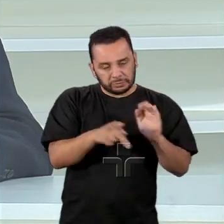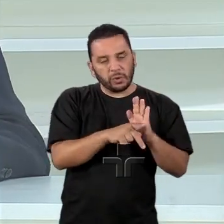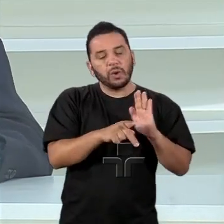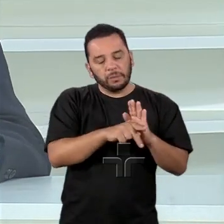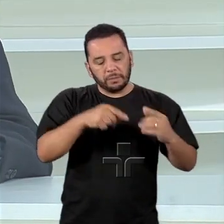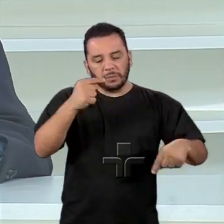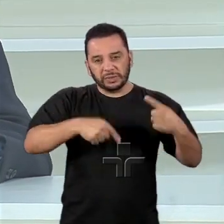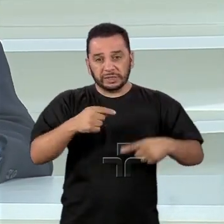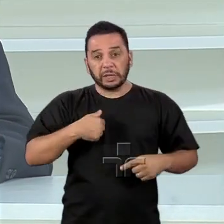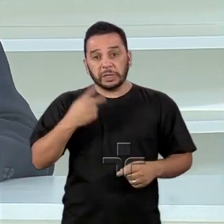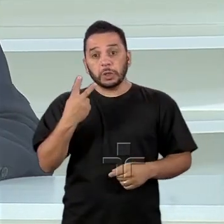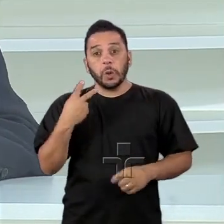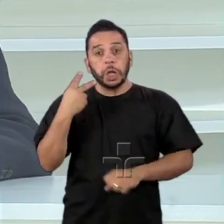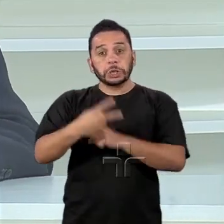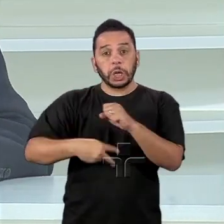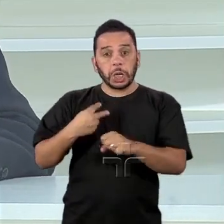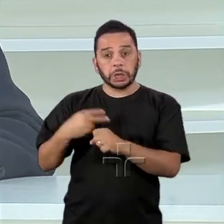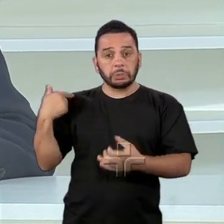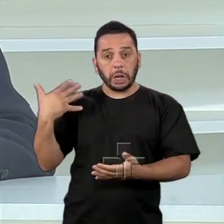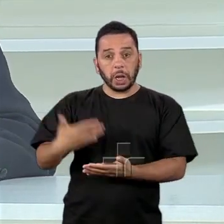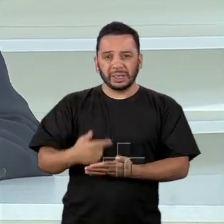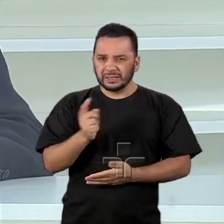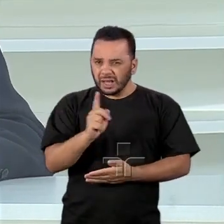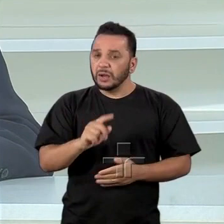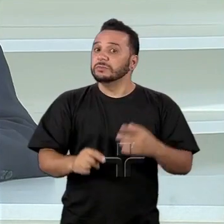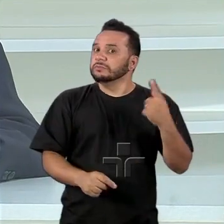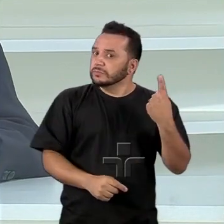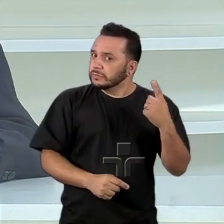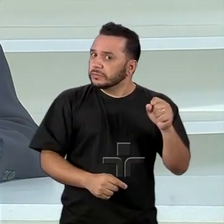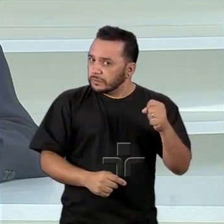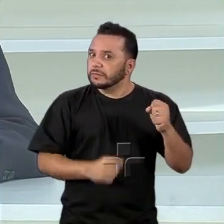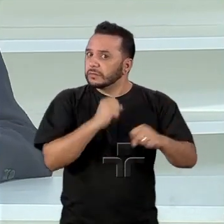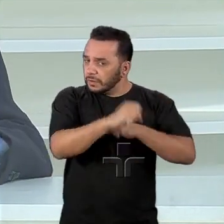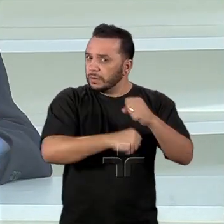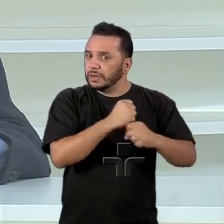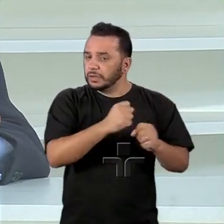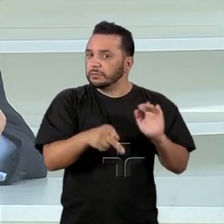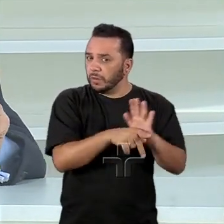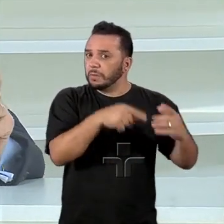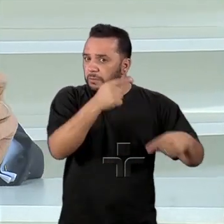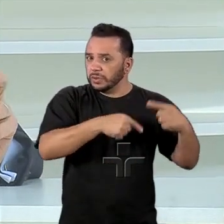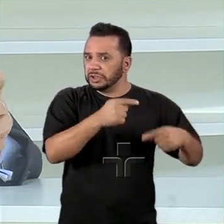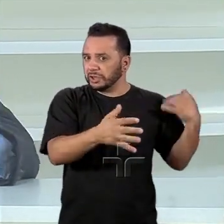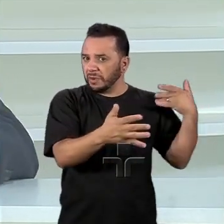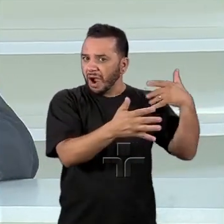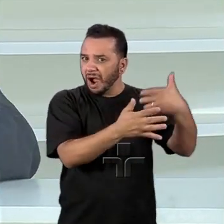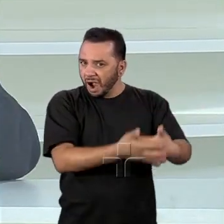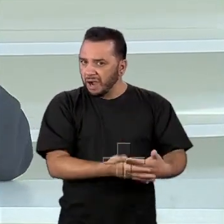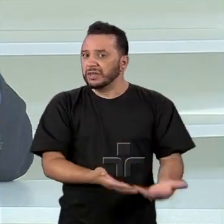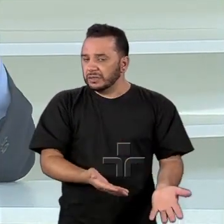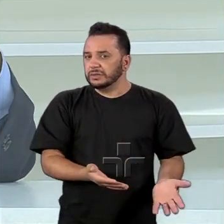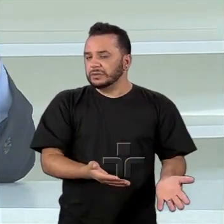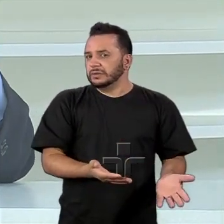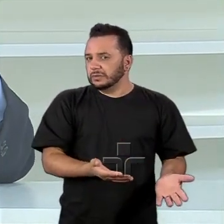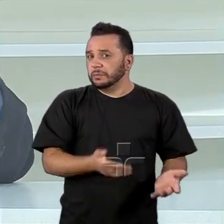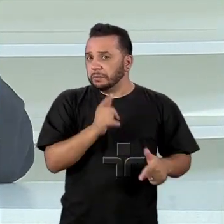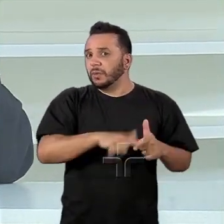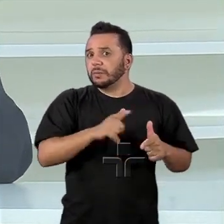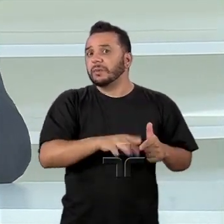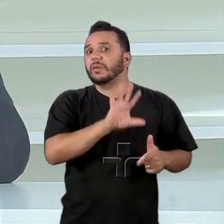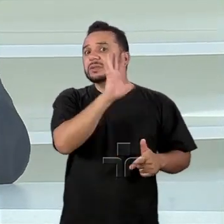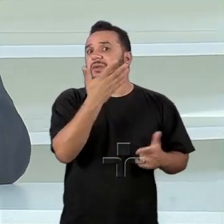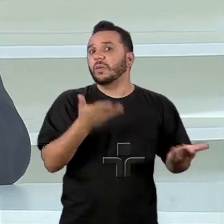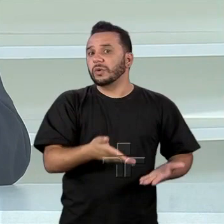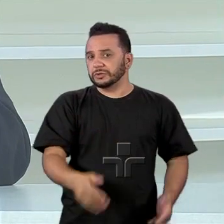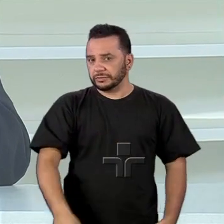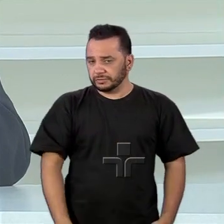de dois anos para cá. É uma questão de 18 anos de políticas. Essa é uma coisa importante. E, nos últimos anos, como é